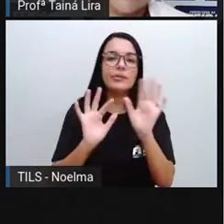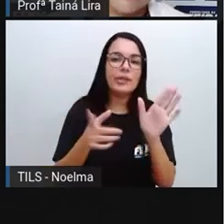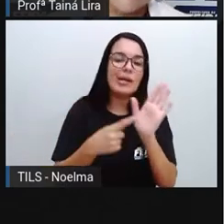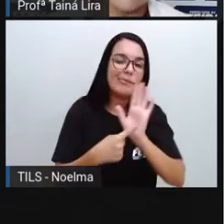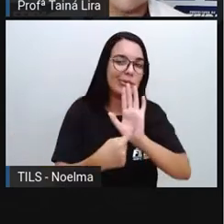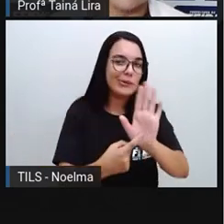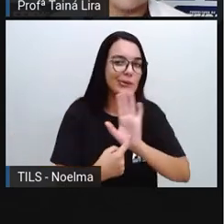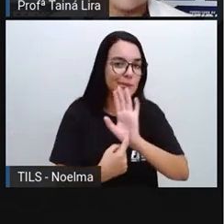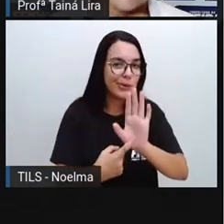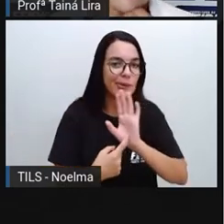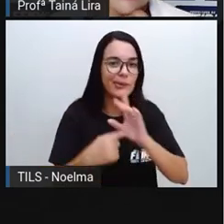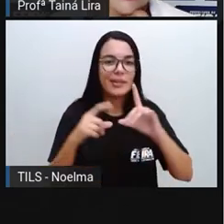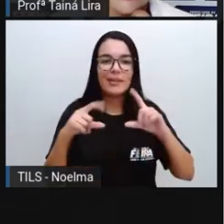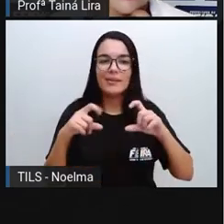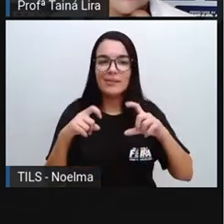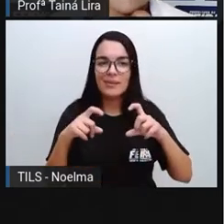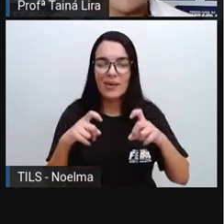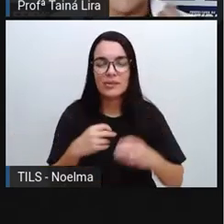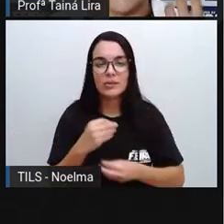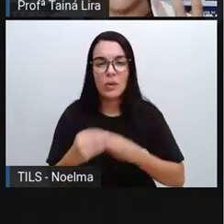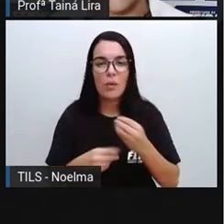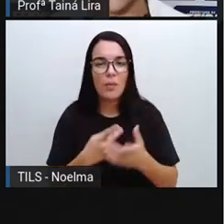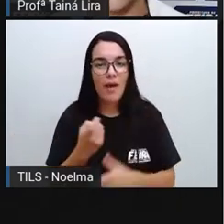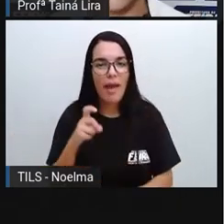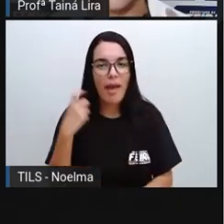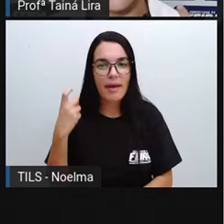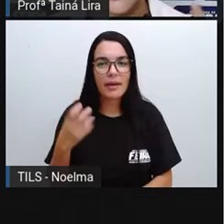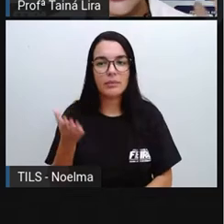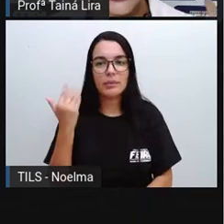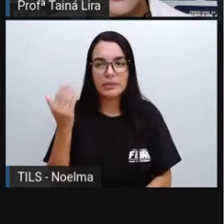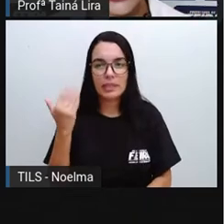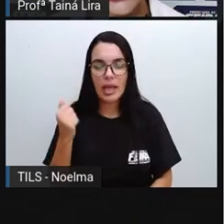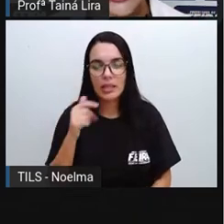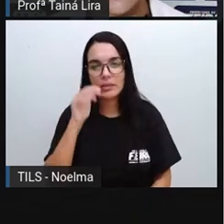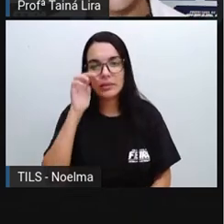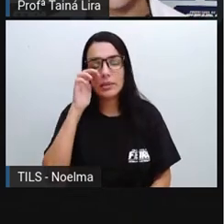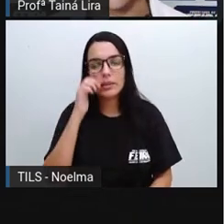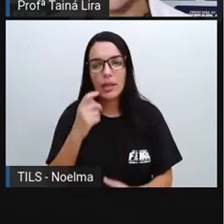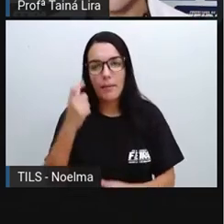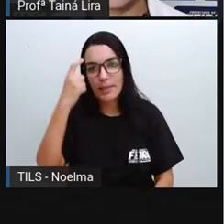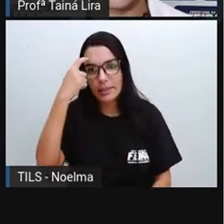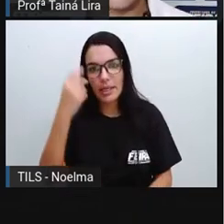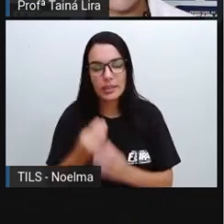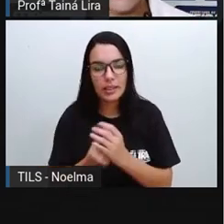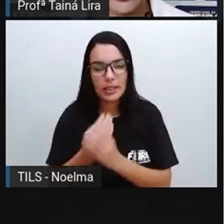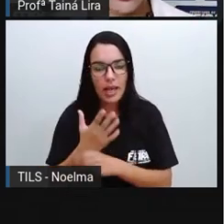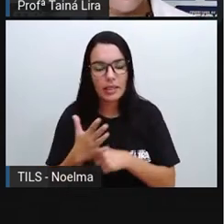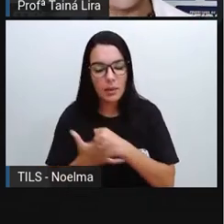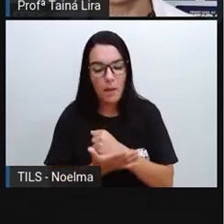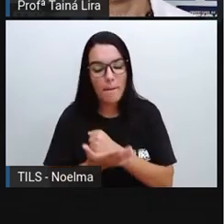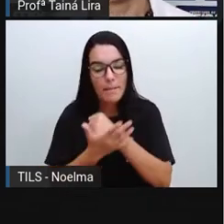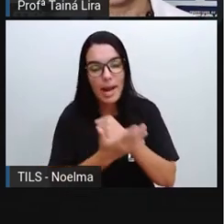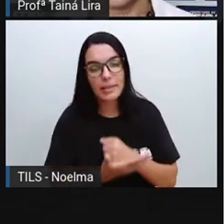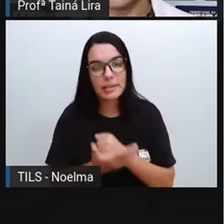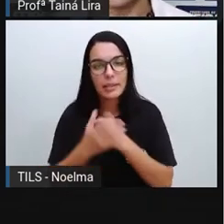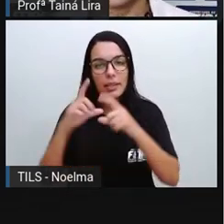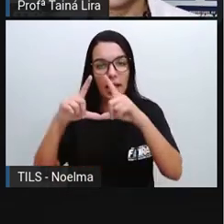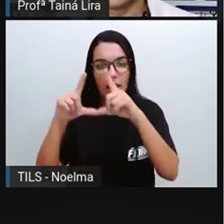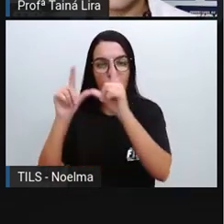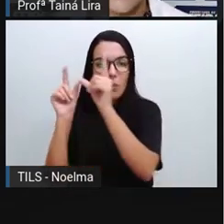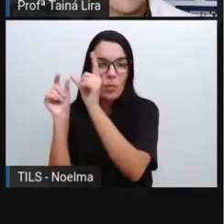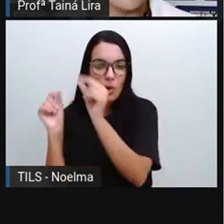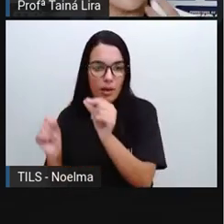mapas, né? Que foram pensados aí e criados com base ali na Lua, né?